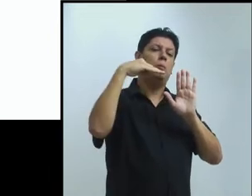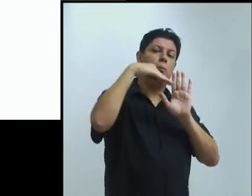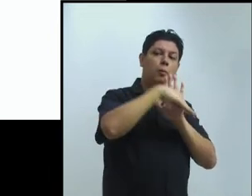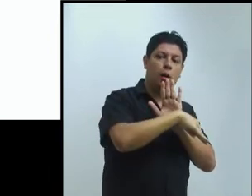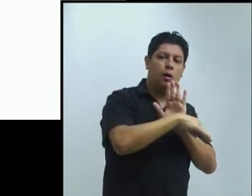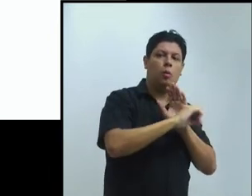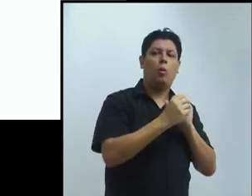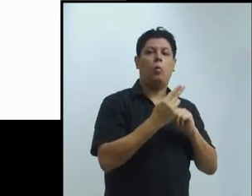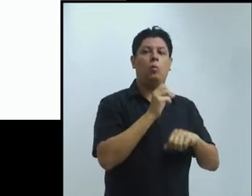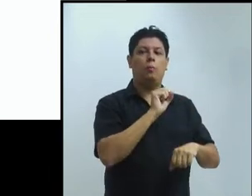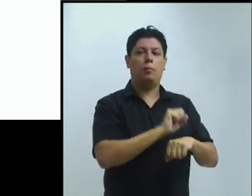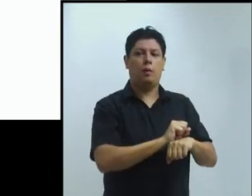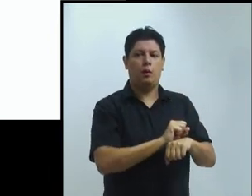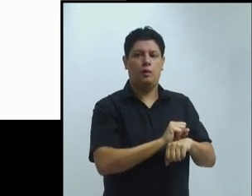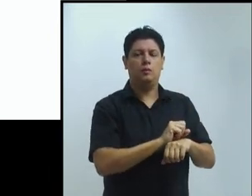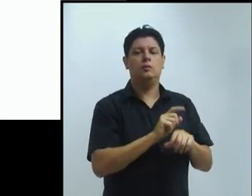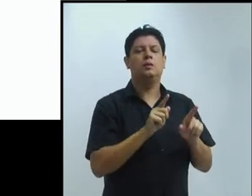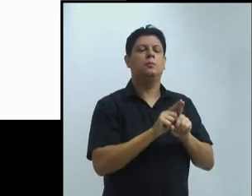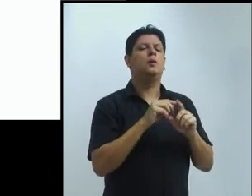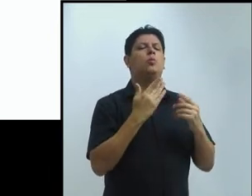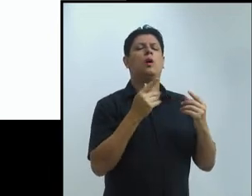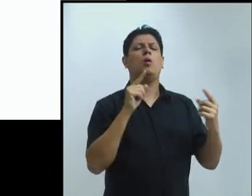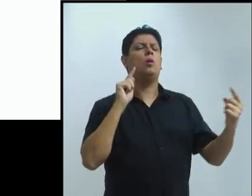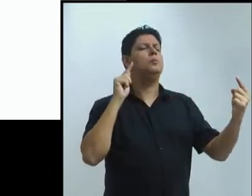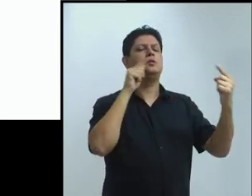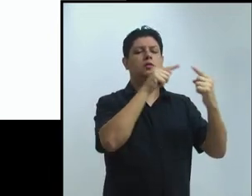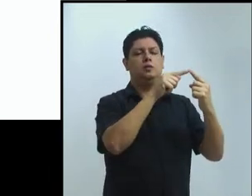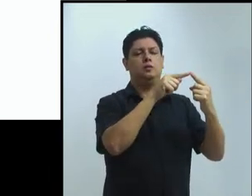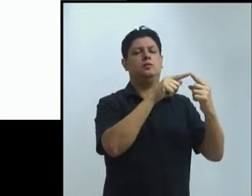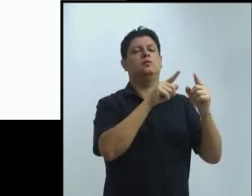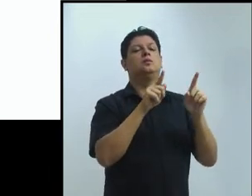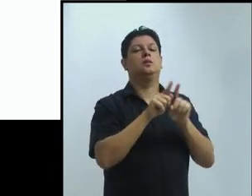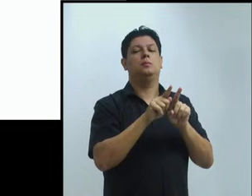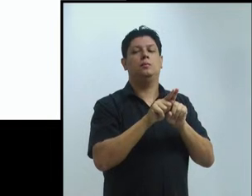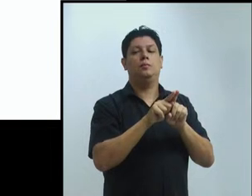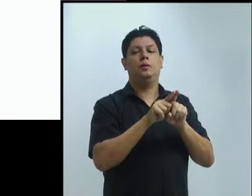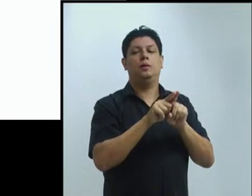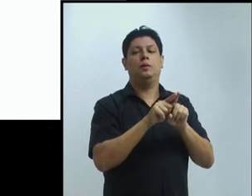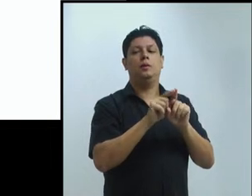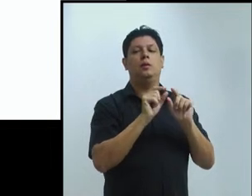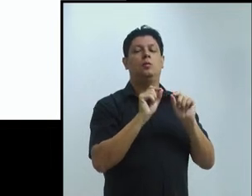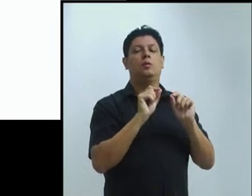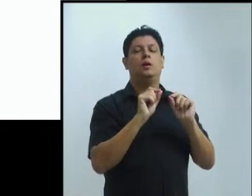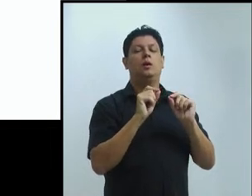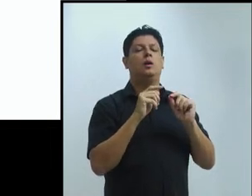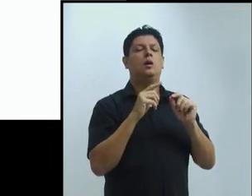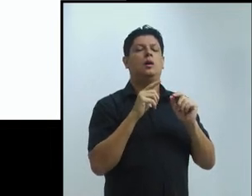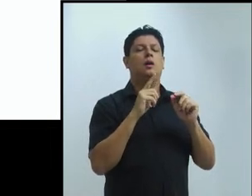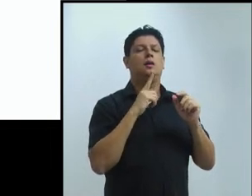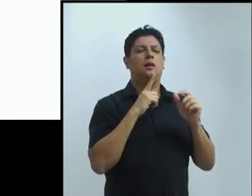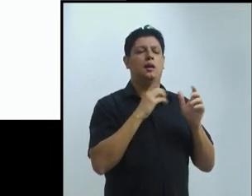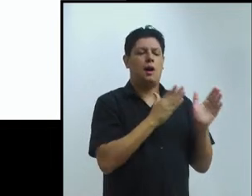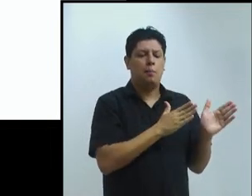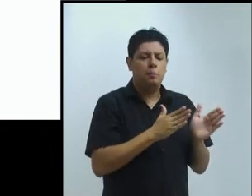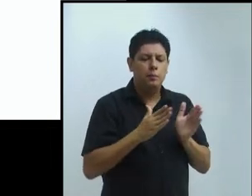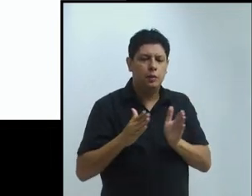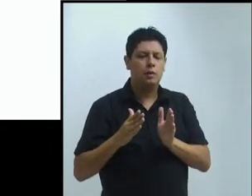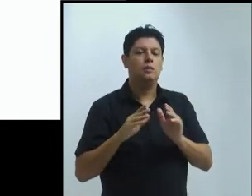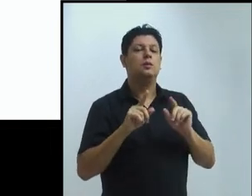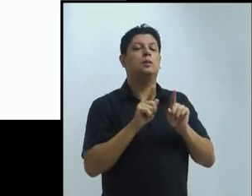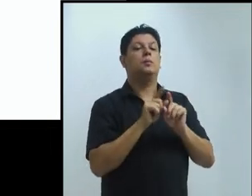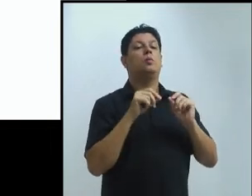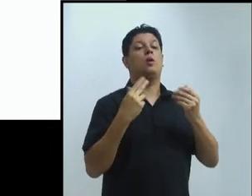ação e quem é o responsável pela ação, ou quais são os responsáveis. Está tudo lá no papel.